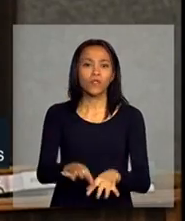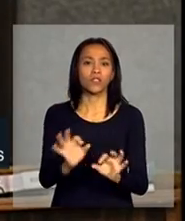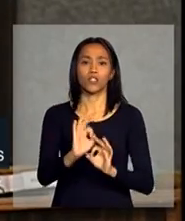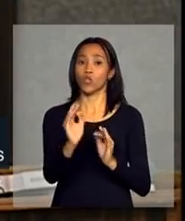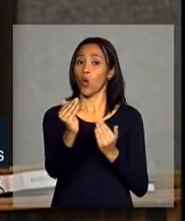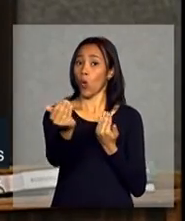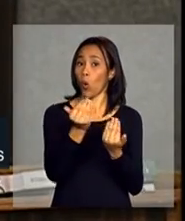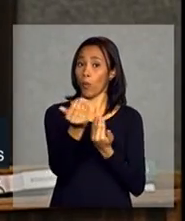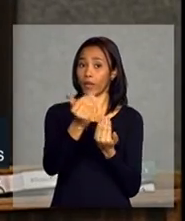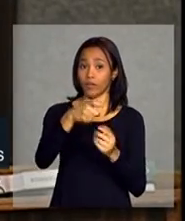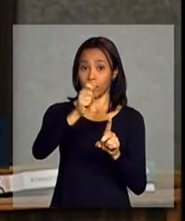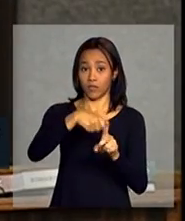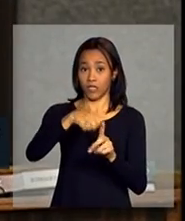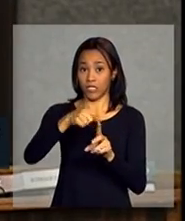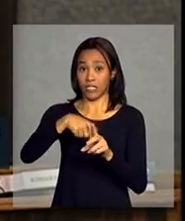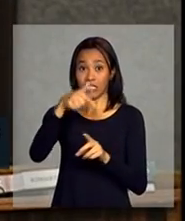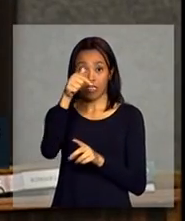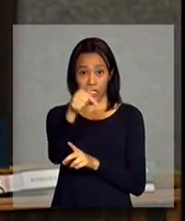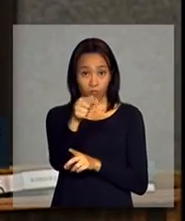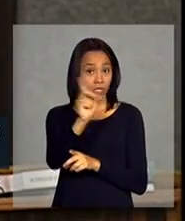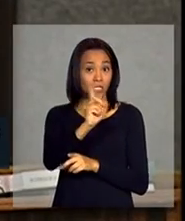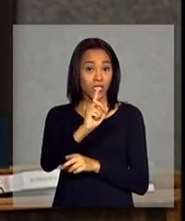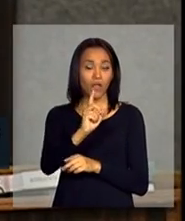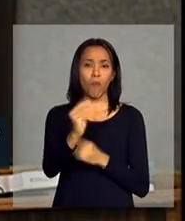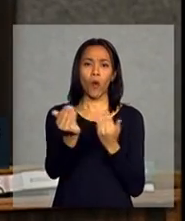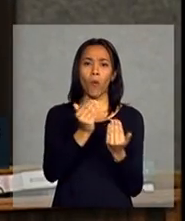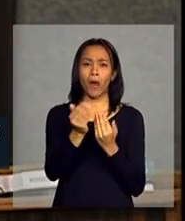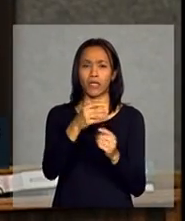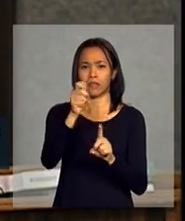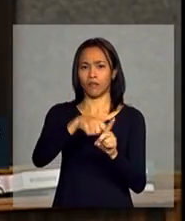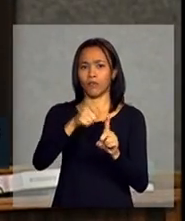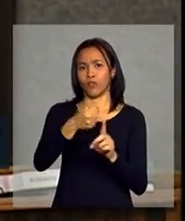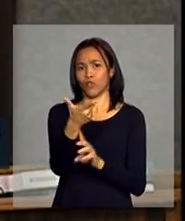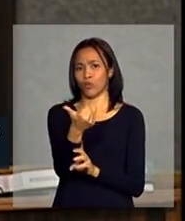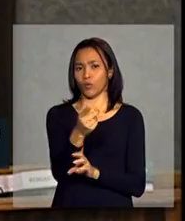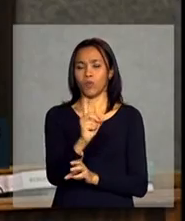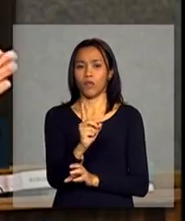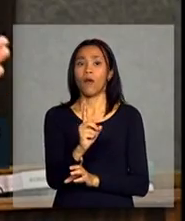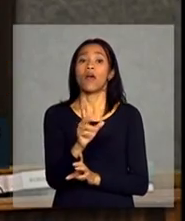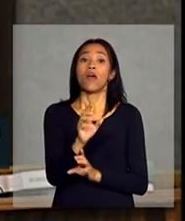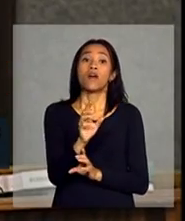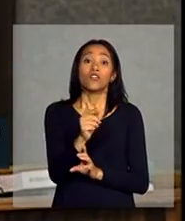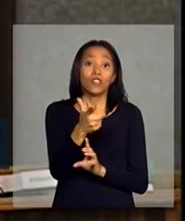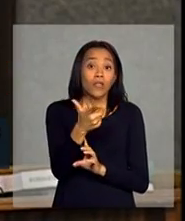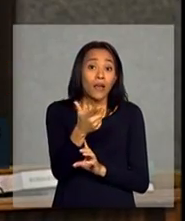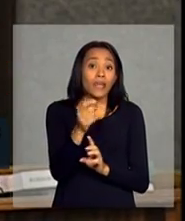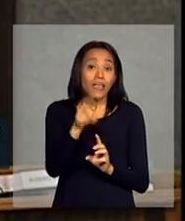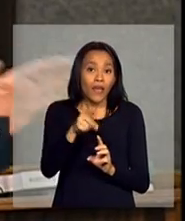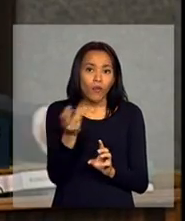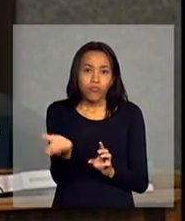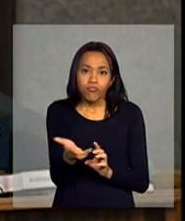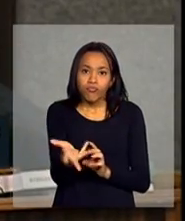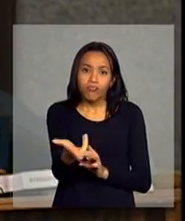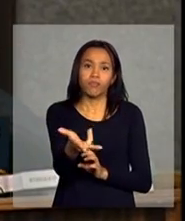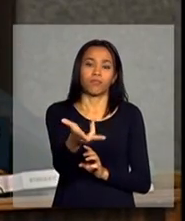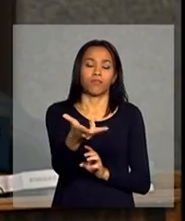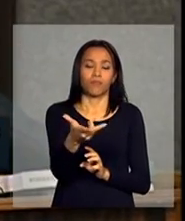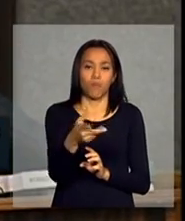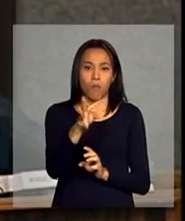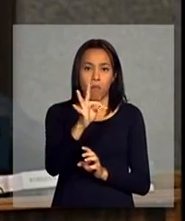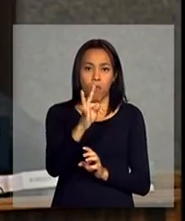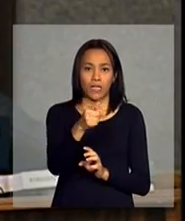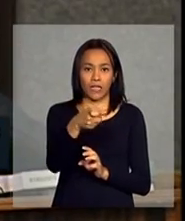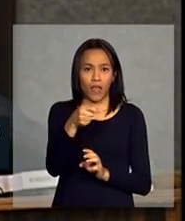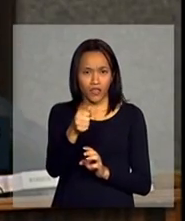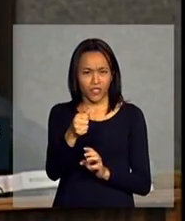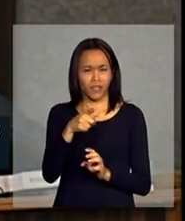comparação de sete meses e não em 12 meses, ou seja, a mesma taxa de crescimento significa, na verdade, uma aceleração. Então, existe